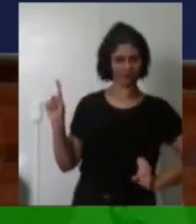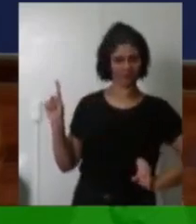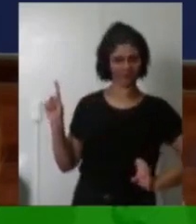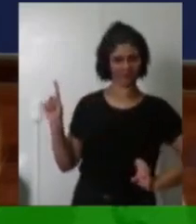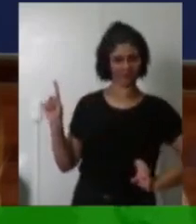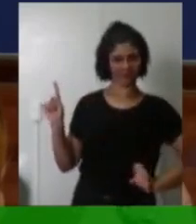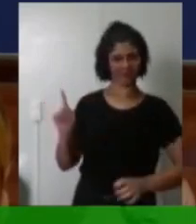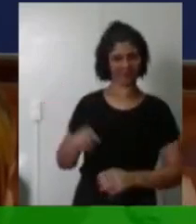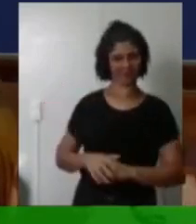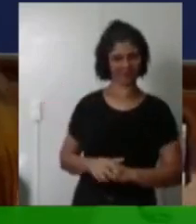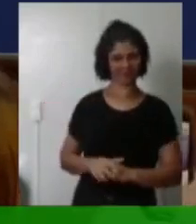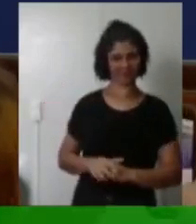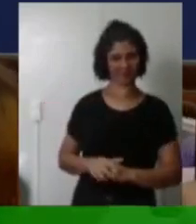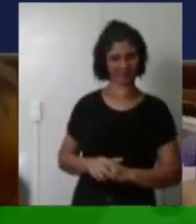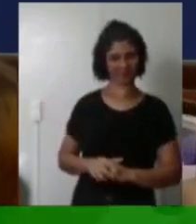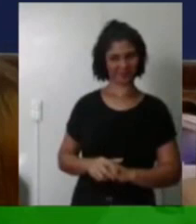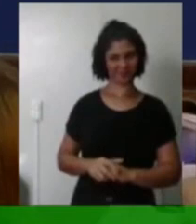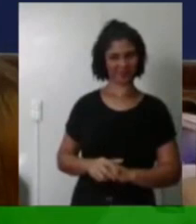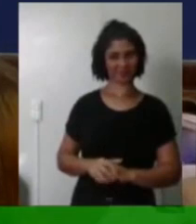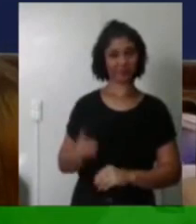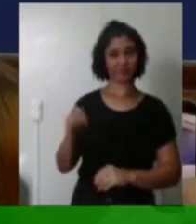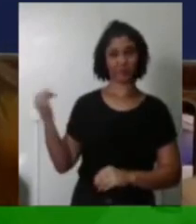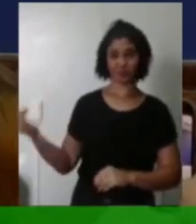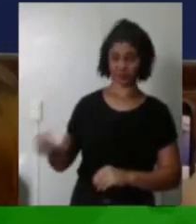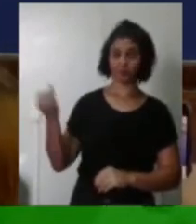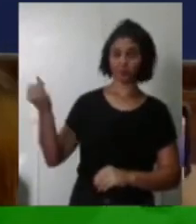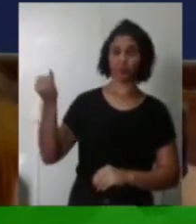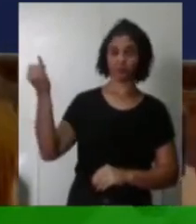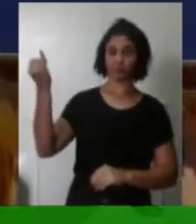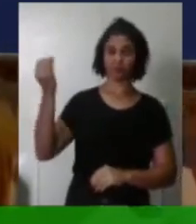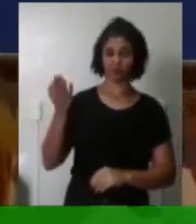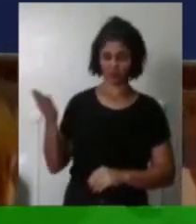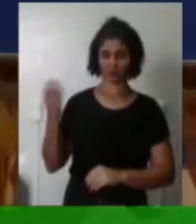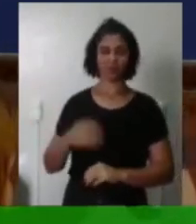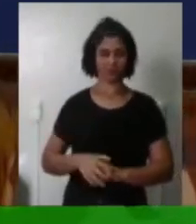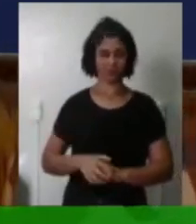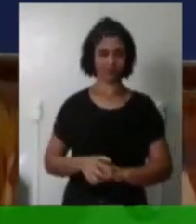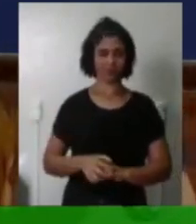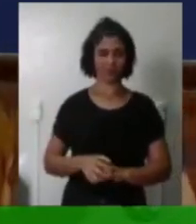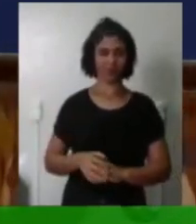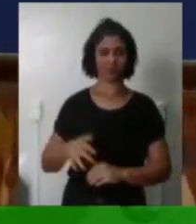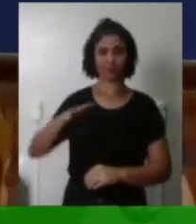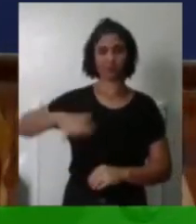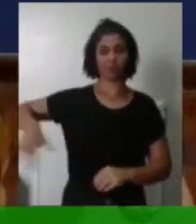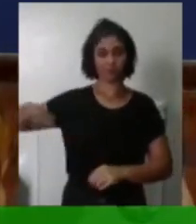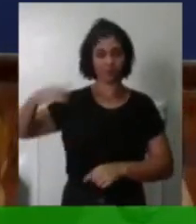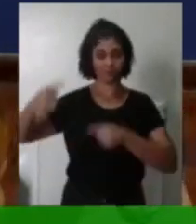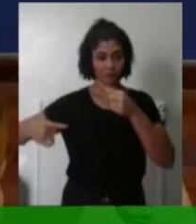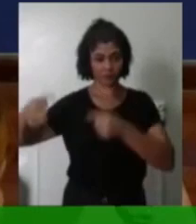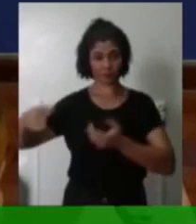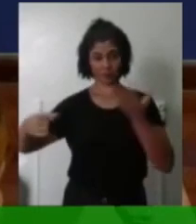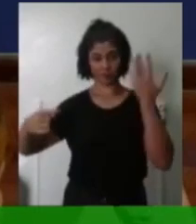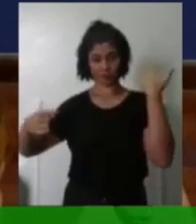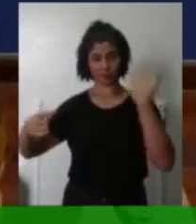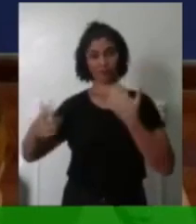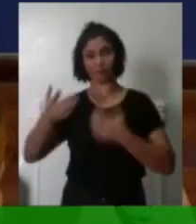Uma deputada estadual importante Num parlamento que à época contava com